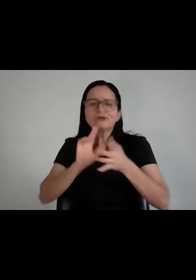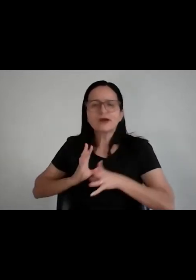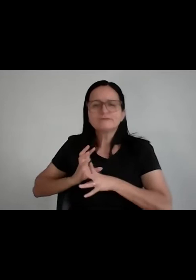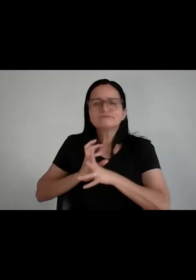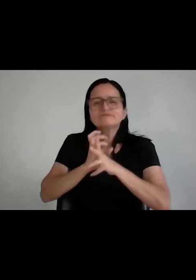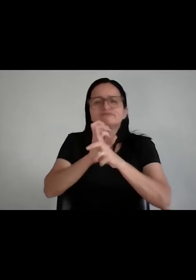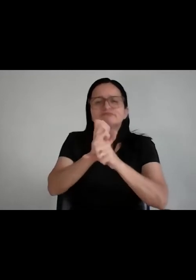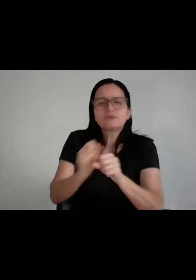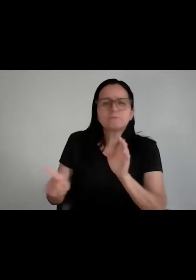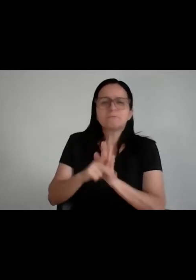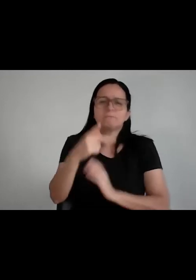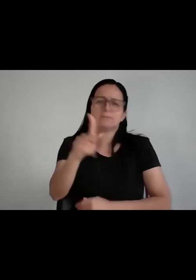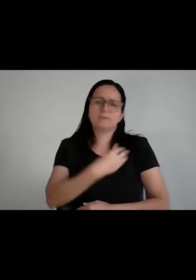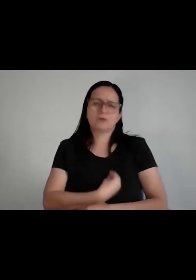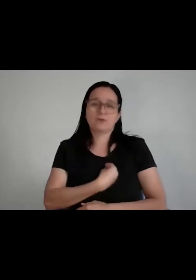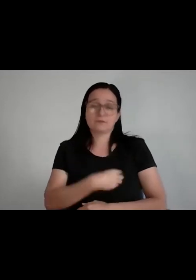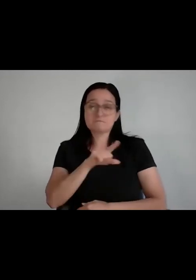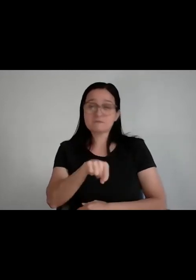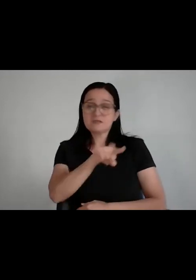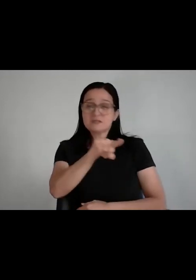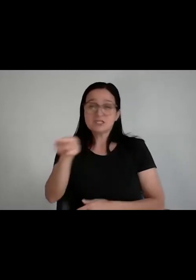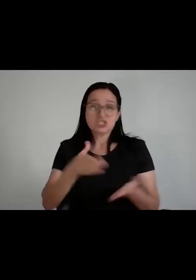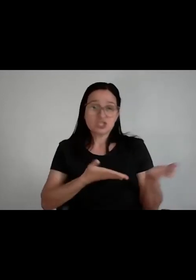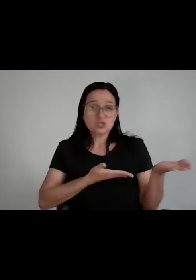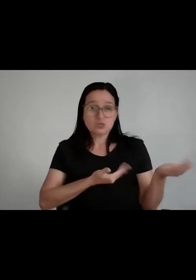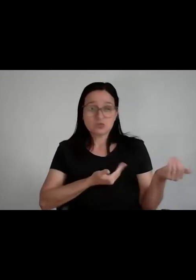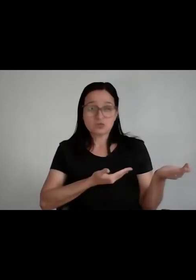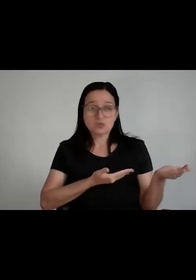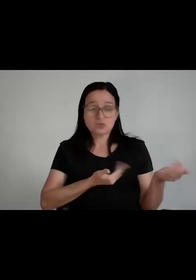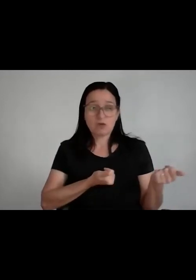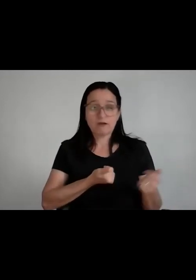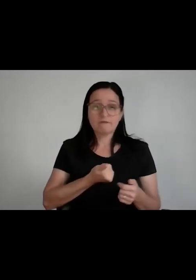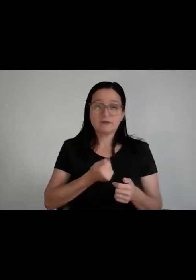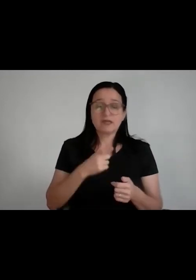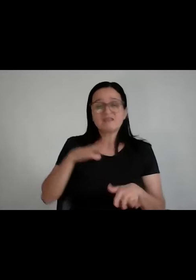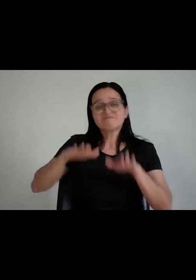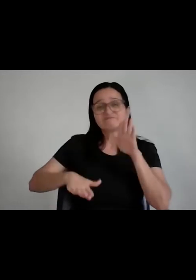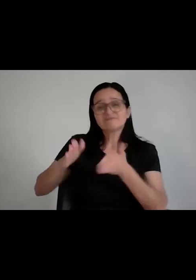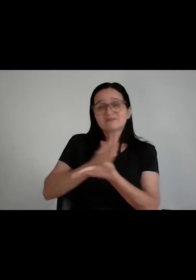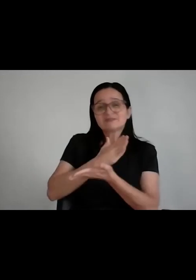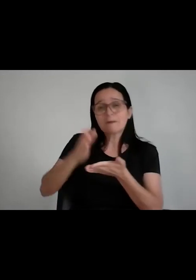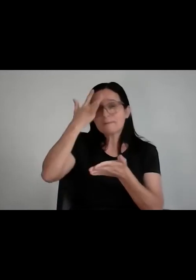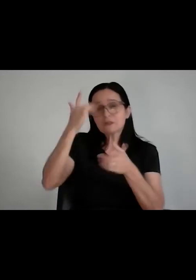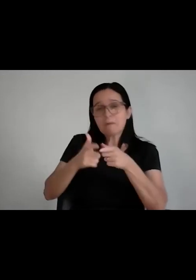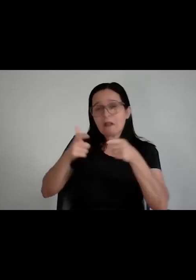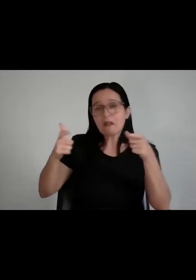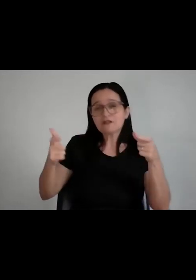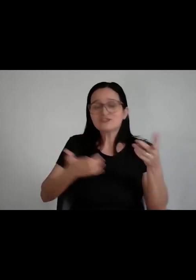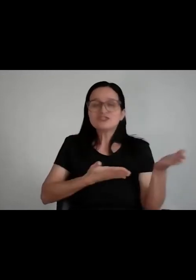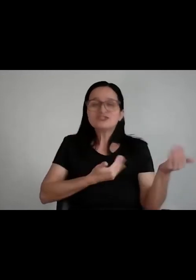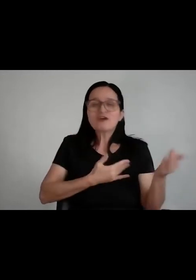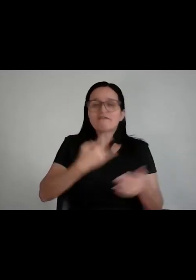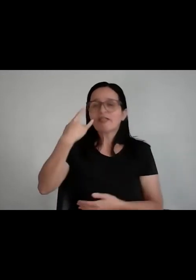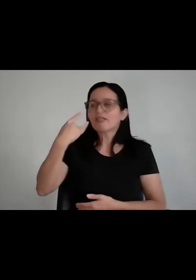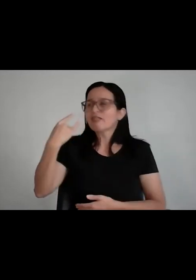só que quando você é jovem, falando aqui mais para o jovem, sei que talvez tenha pessoas de mais idade, é muito fácil você distrair, né? Com as festas,